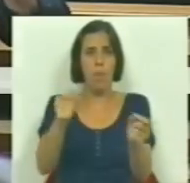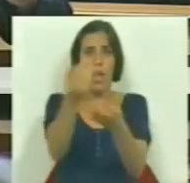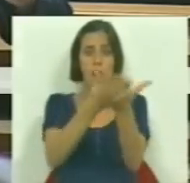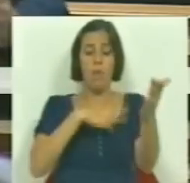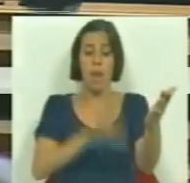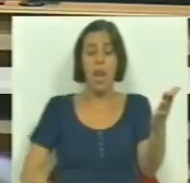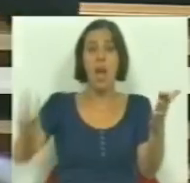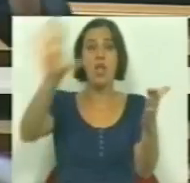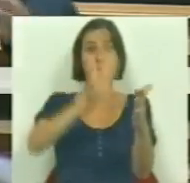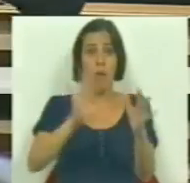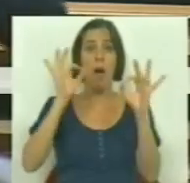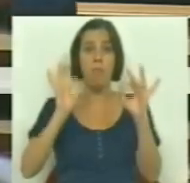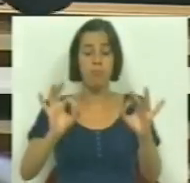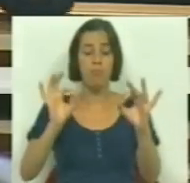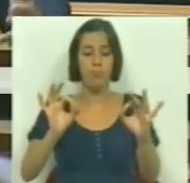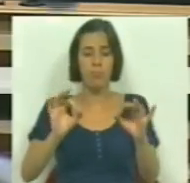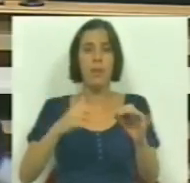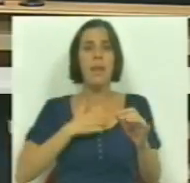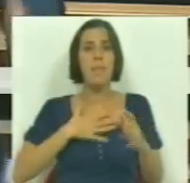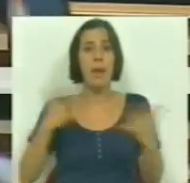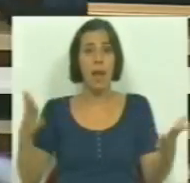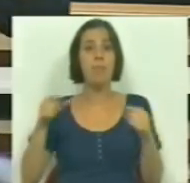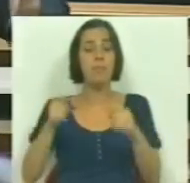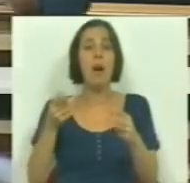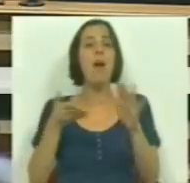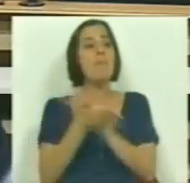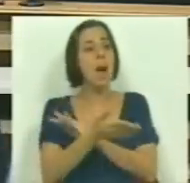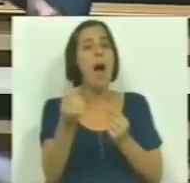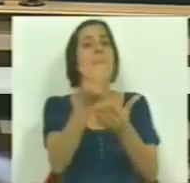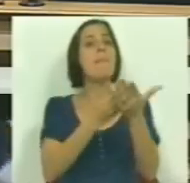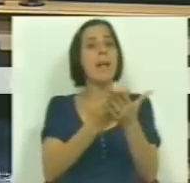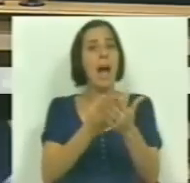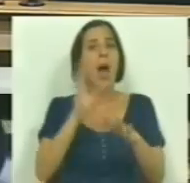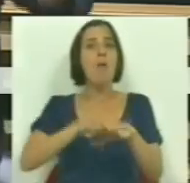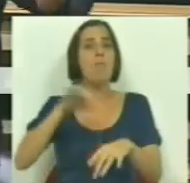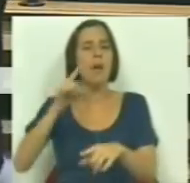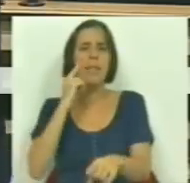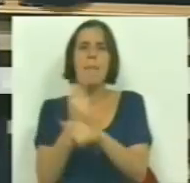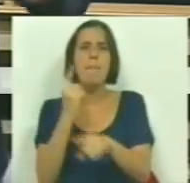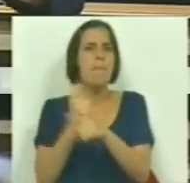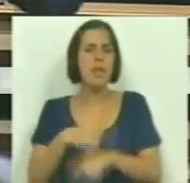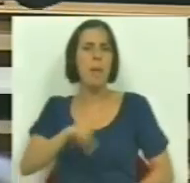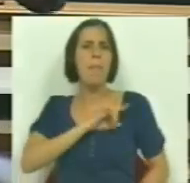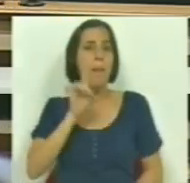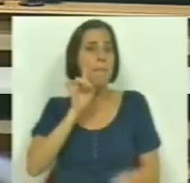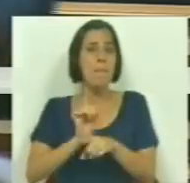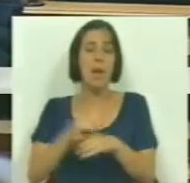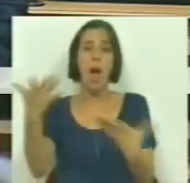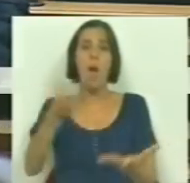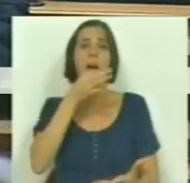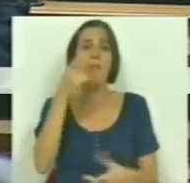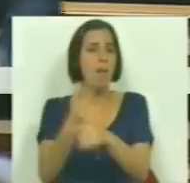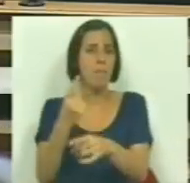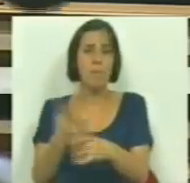nacional designadamente as transnacionais que entram no mercado através das mesmíssimas privatizações que os senhores agora